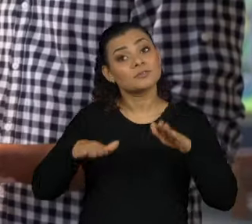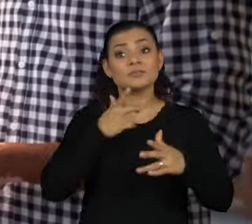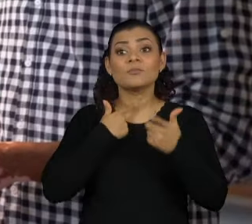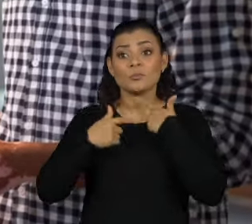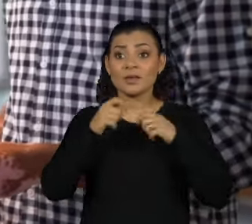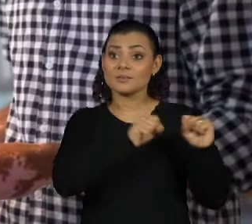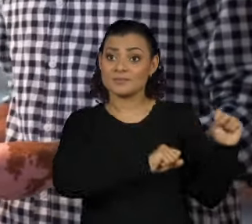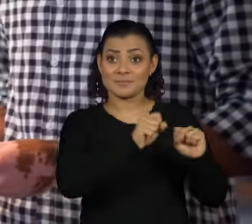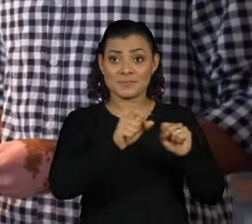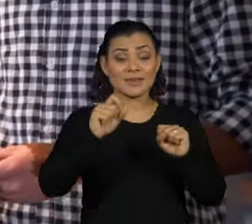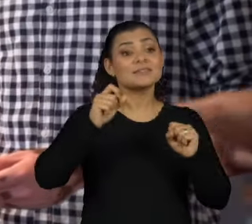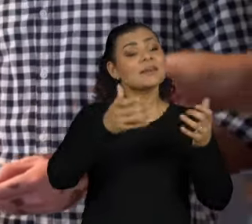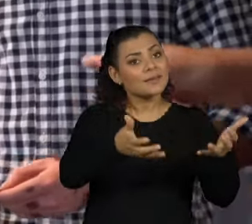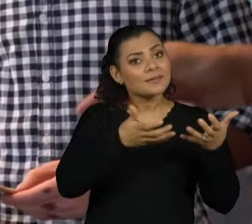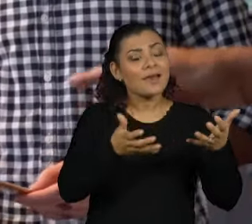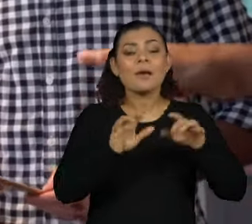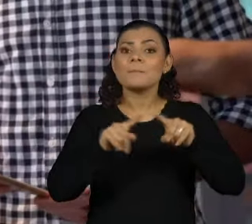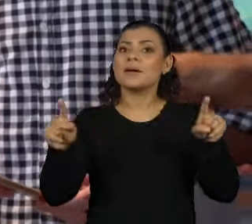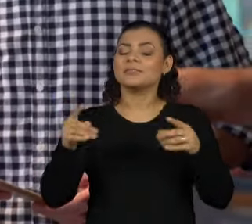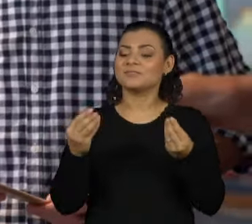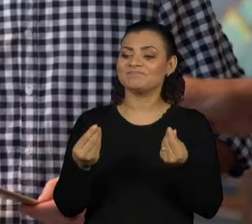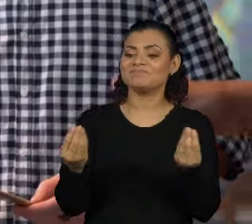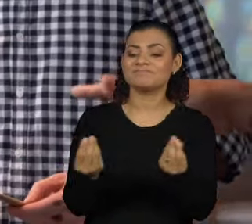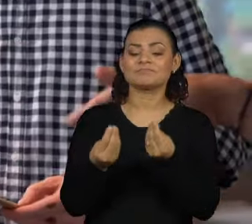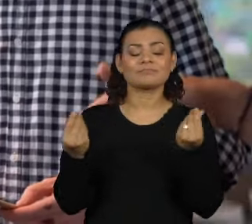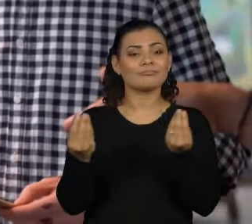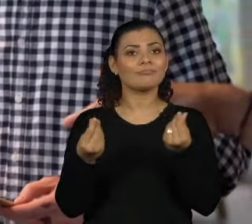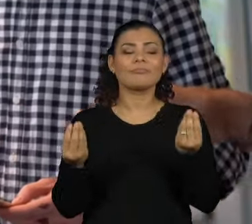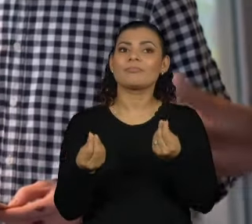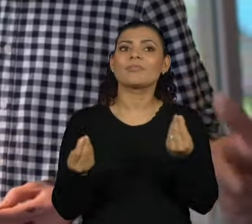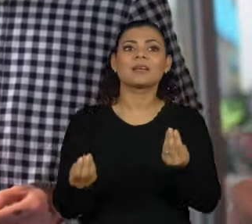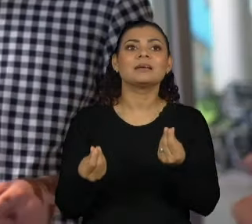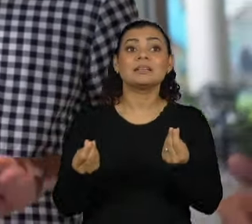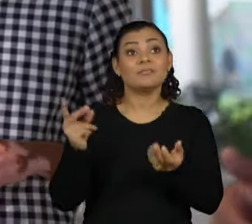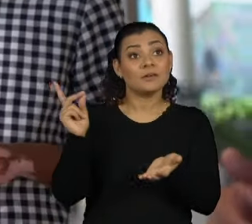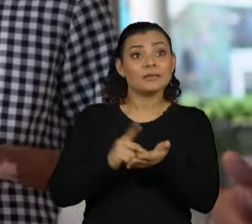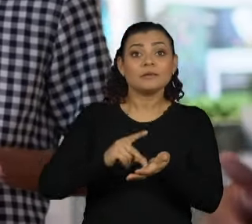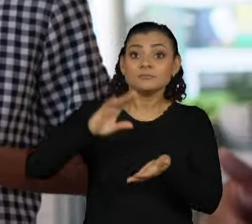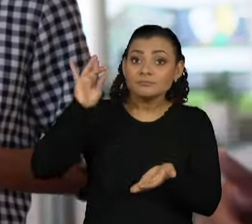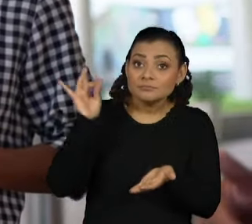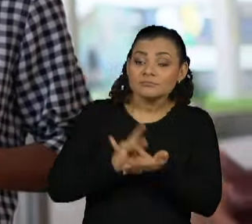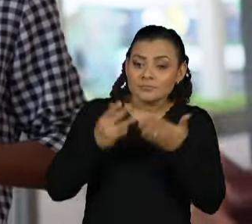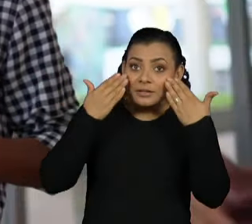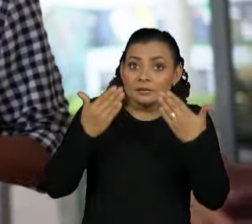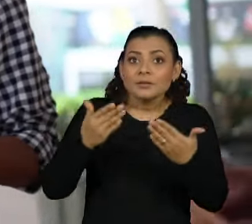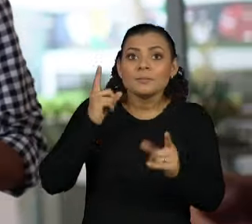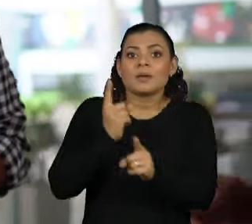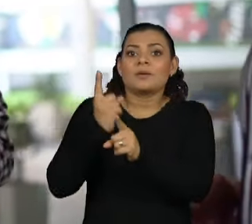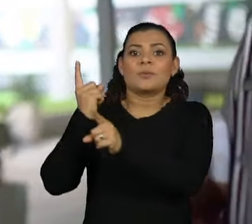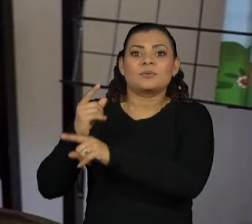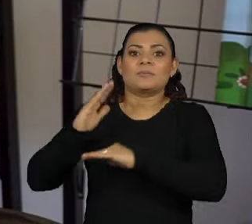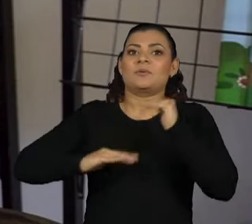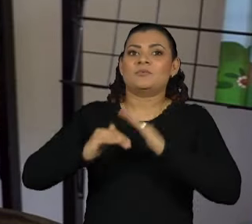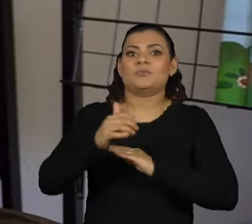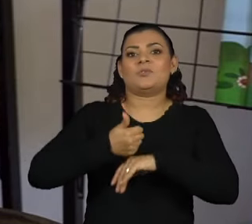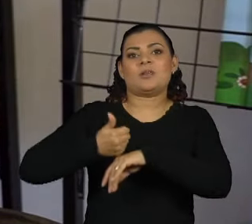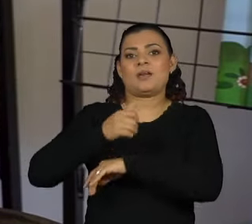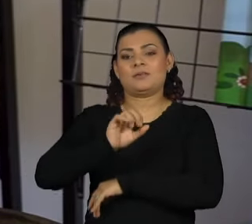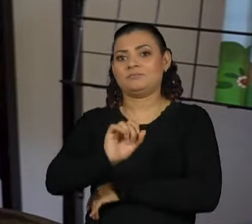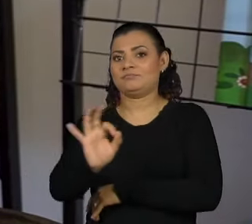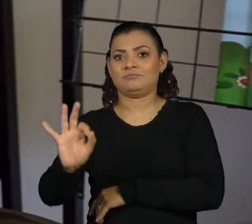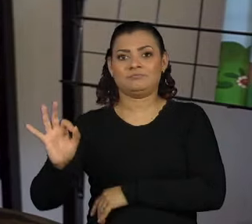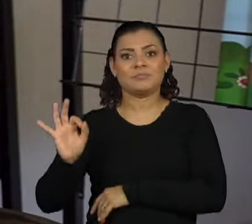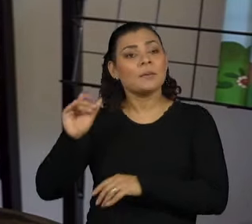muitas empresas e ainda não há um caminho muito, eu diria, nítido para encontrar esses profissionais e para